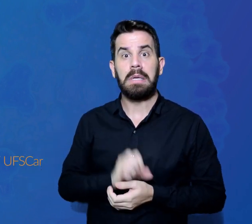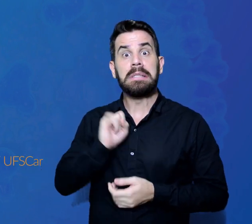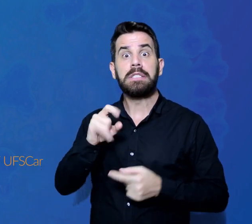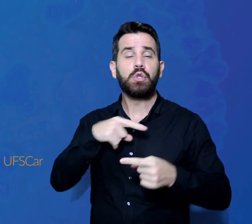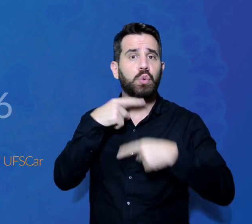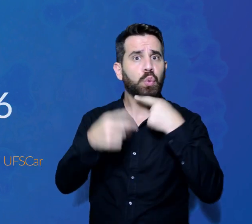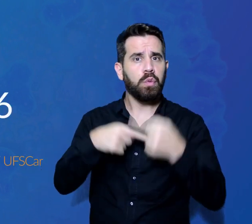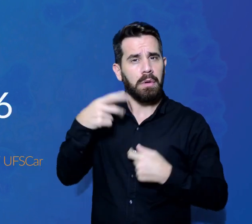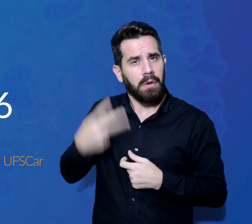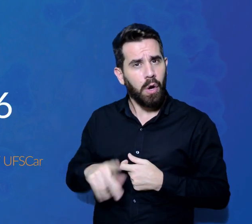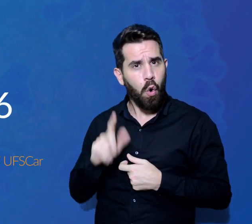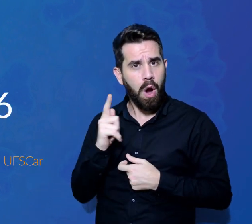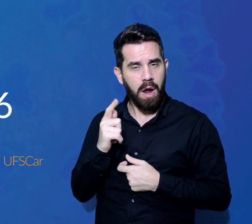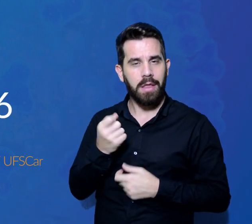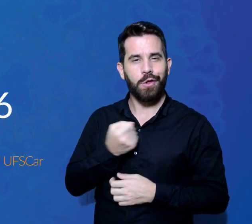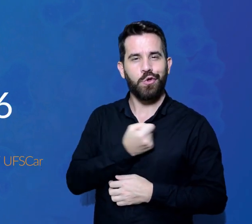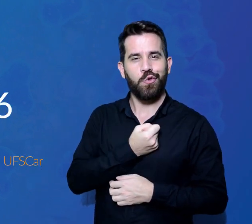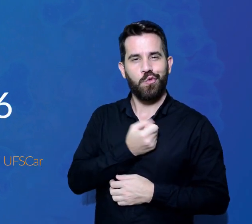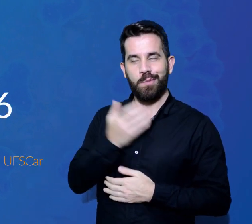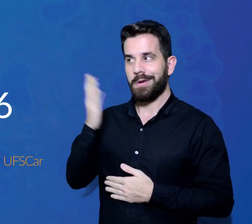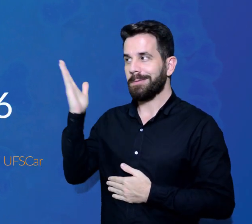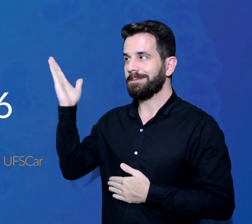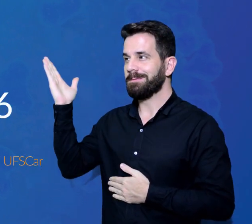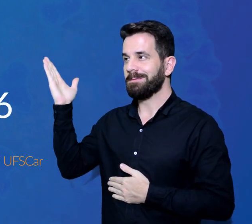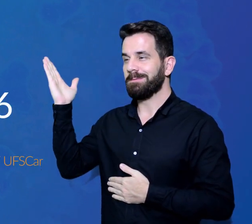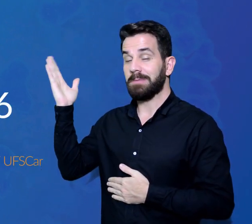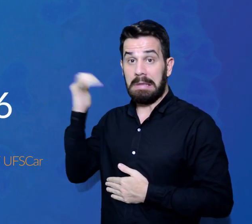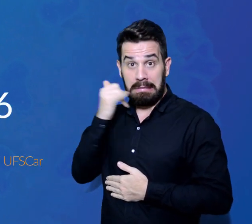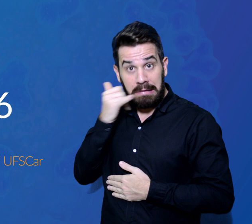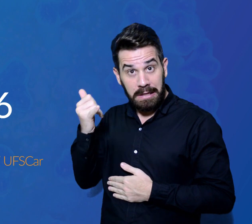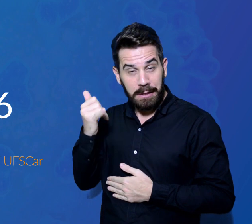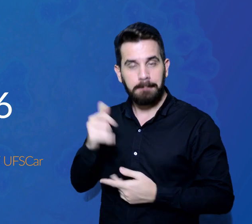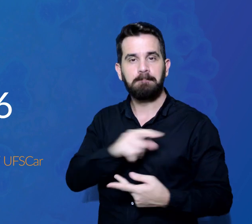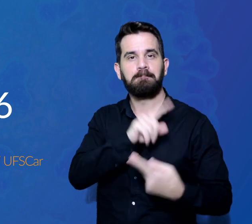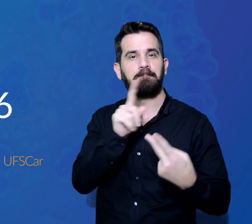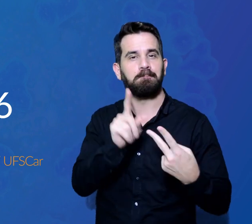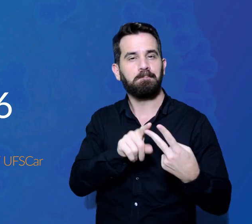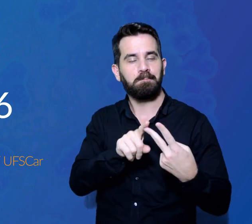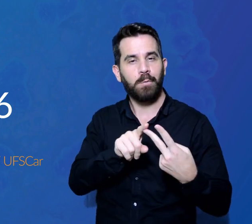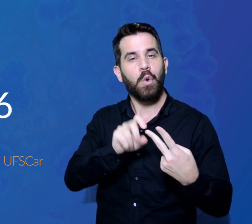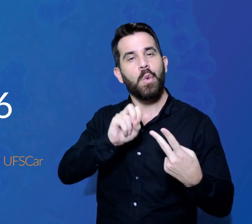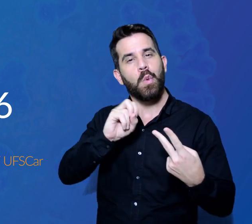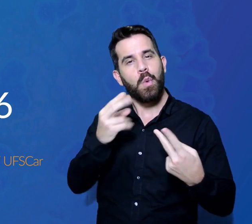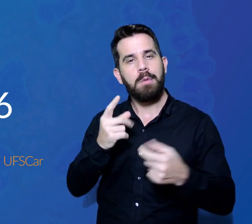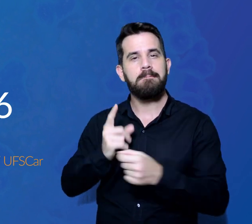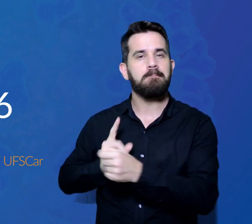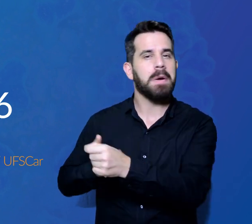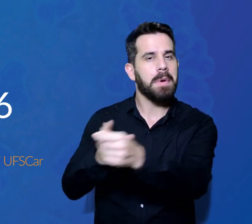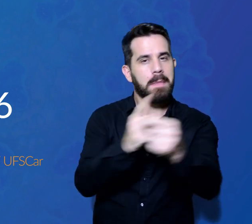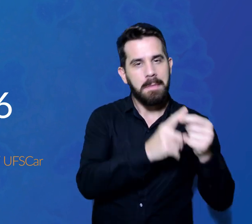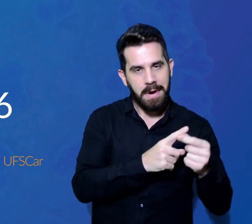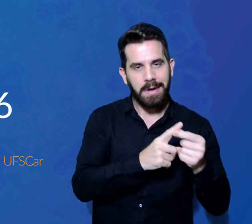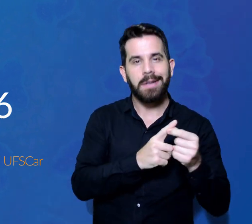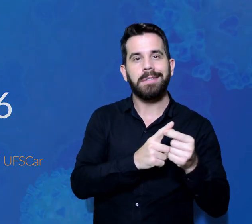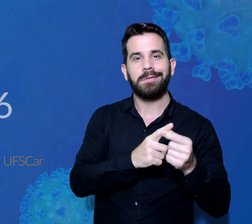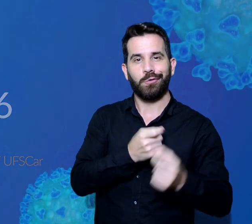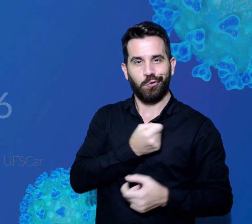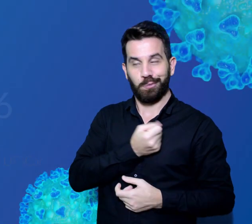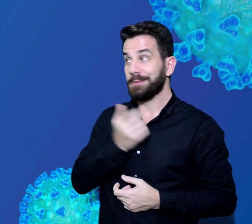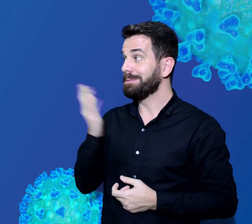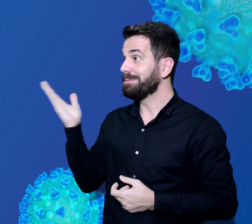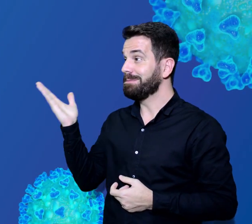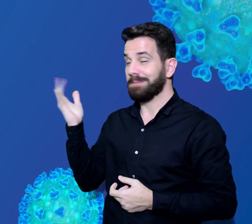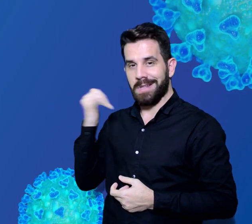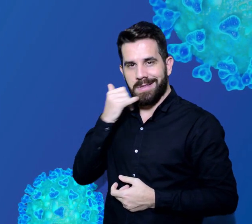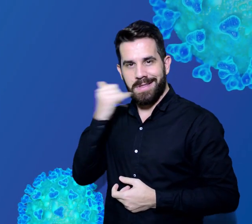ligue para 3267-6123. Em outras localidades, ligue para o Disque Saúde, número 136.